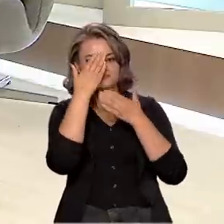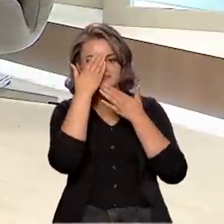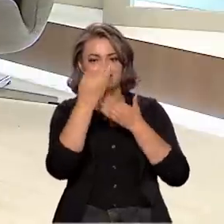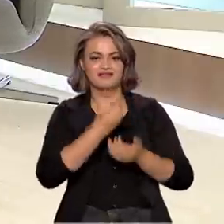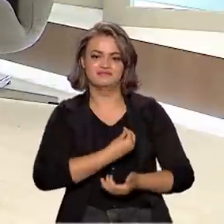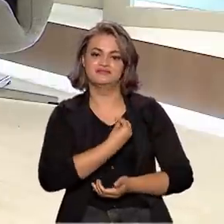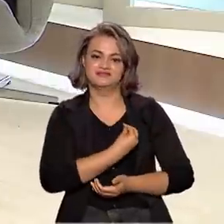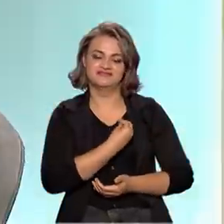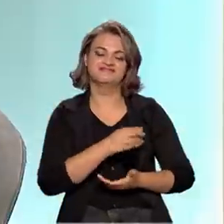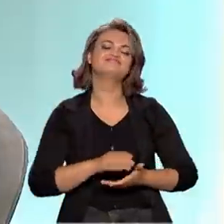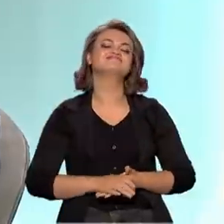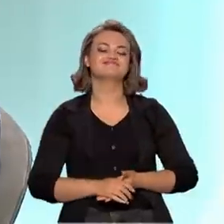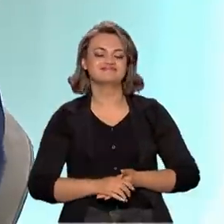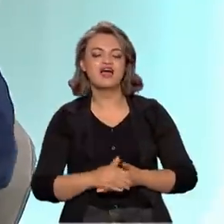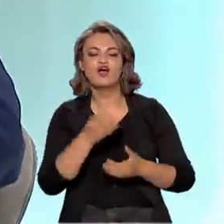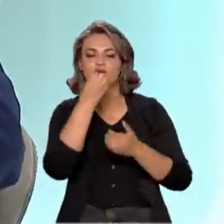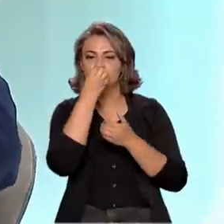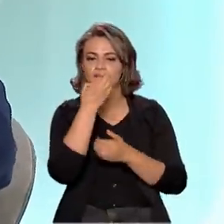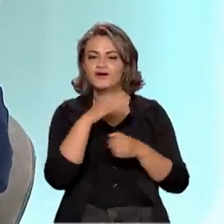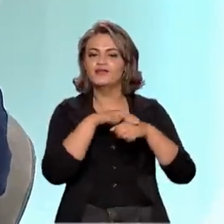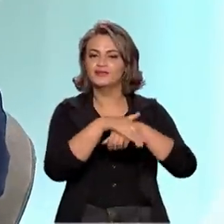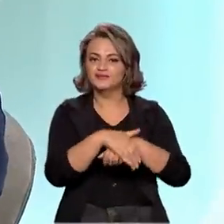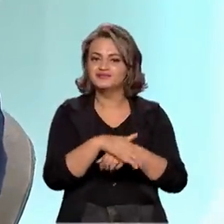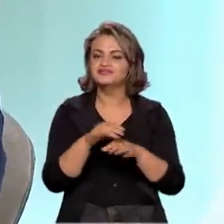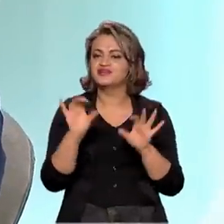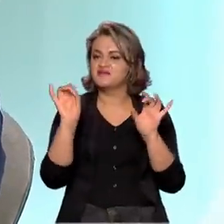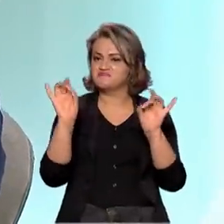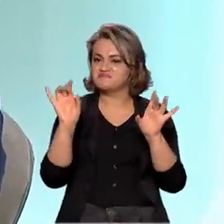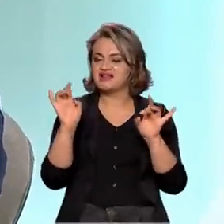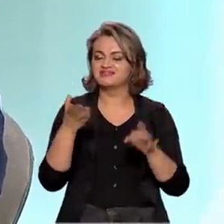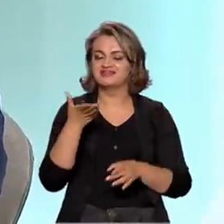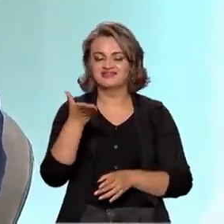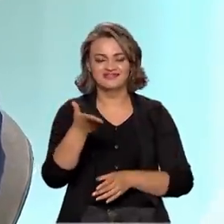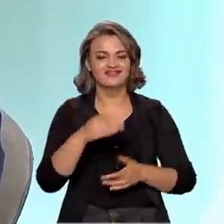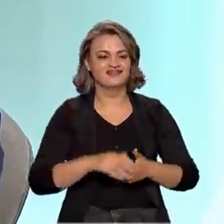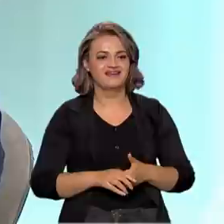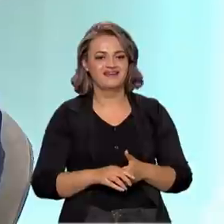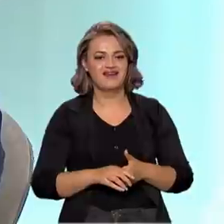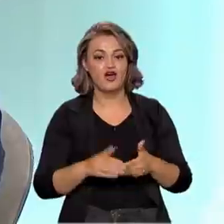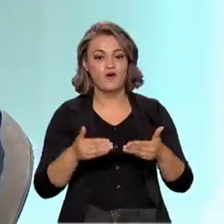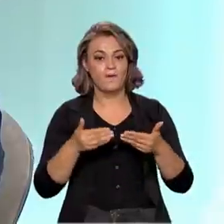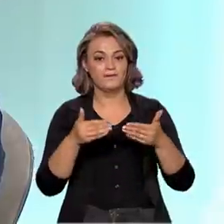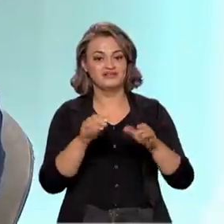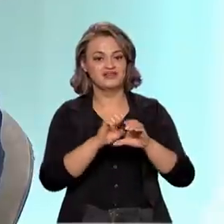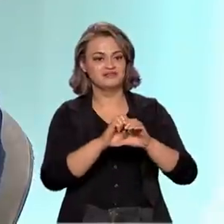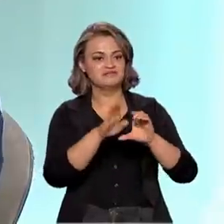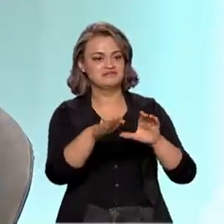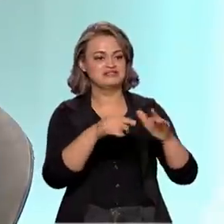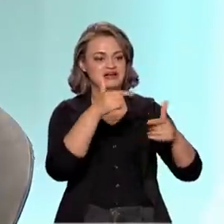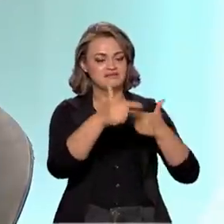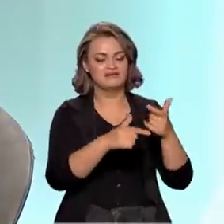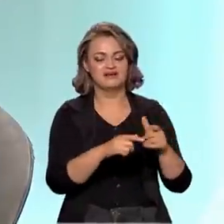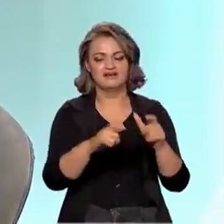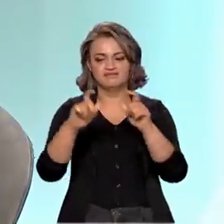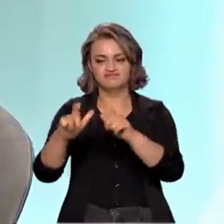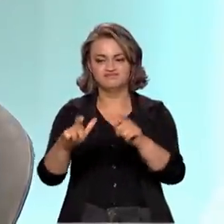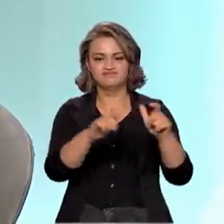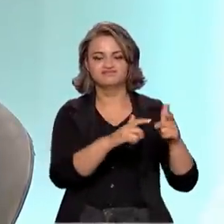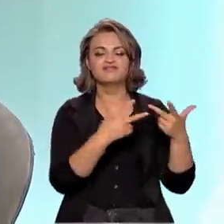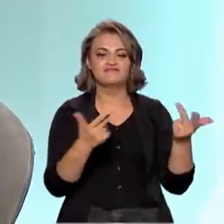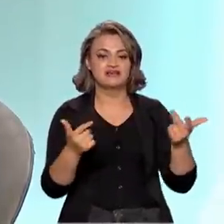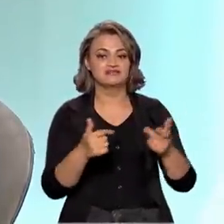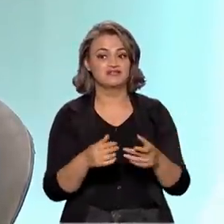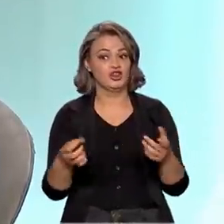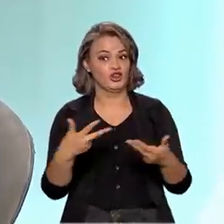pela presença. Boa noite, sempre um prazer. Como você falou, o Ministério tem muitas atuações e muita coisa para o pessoal saber